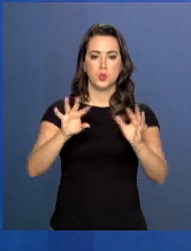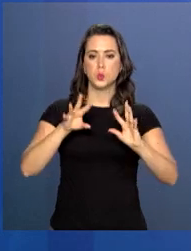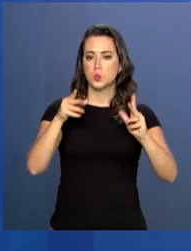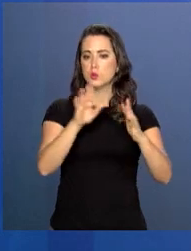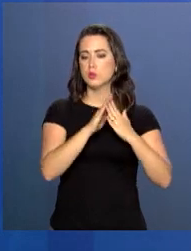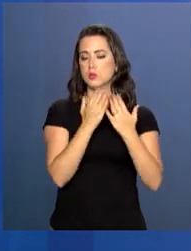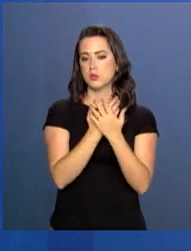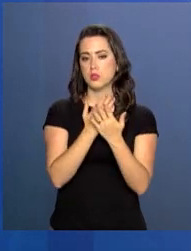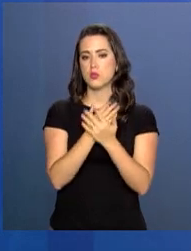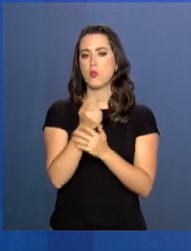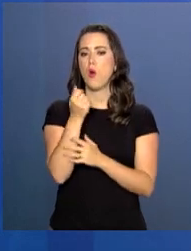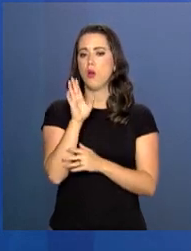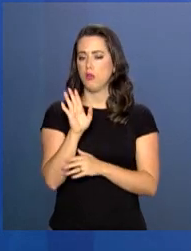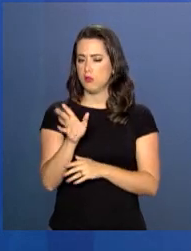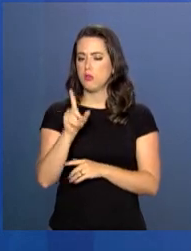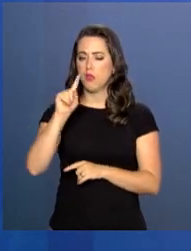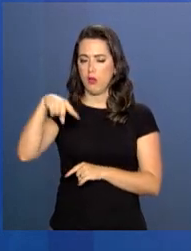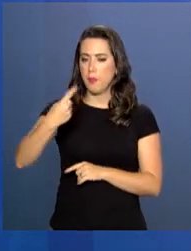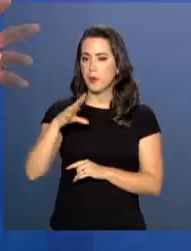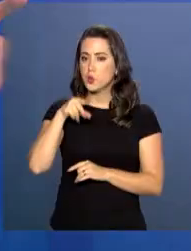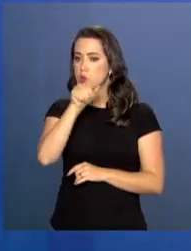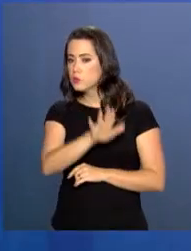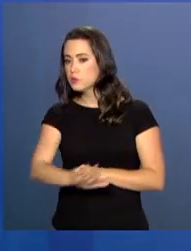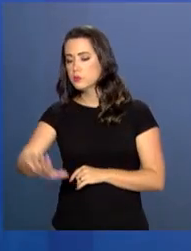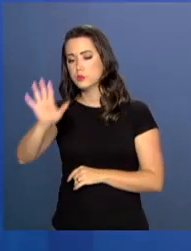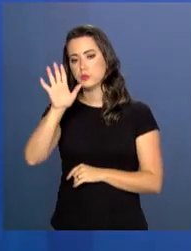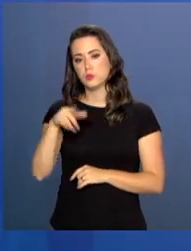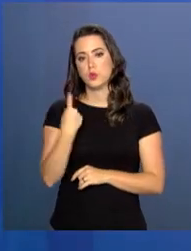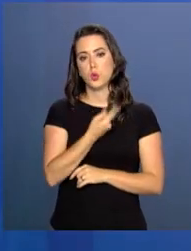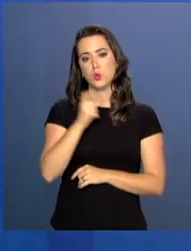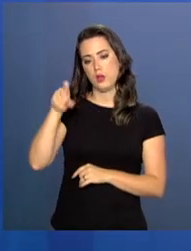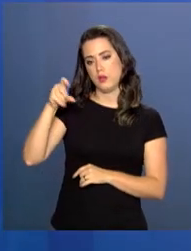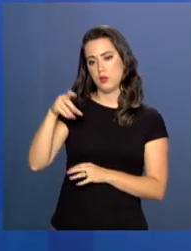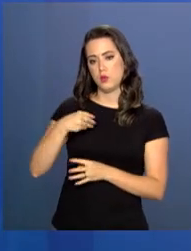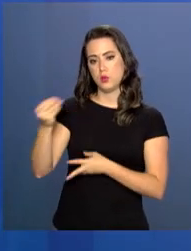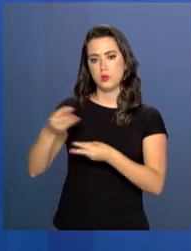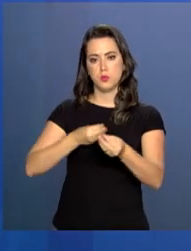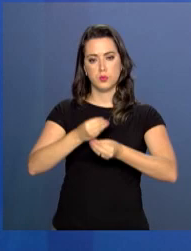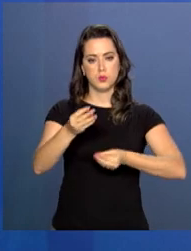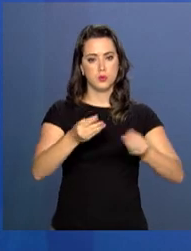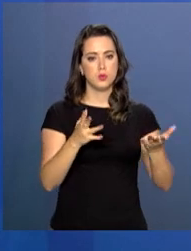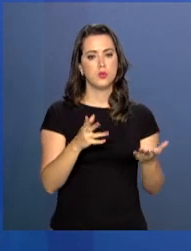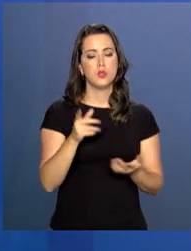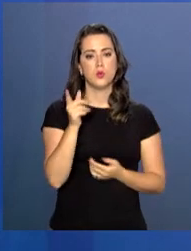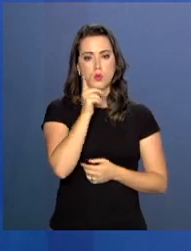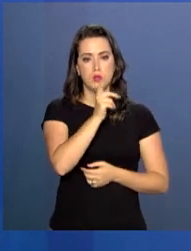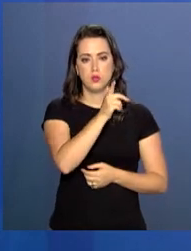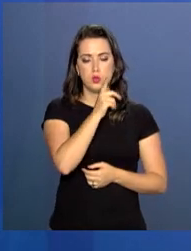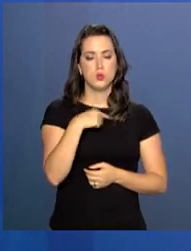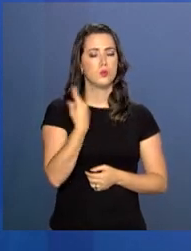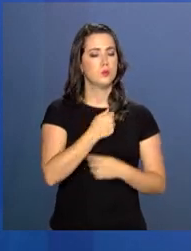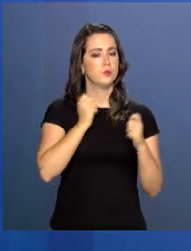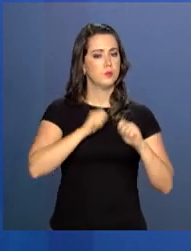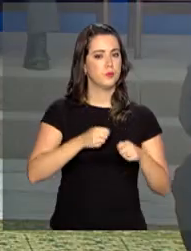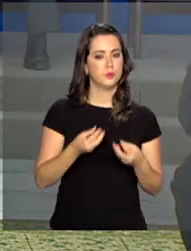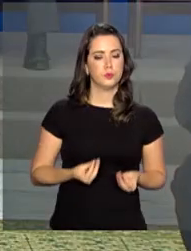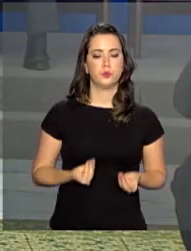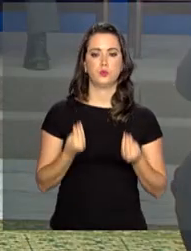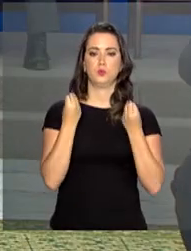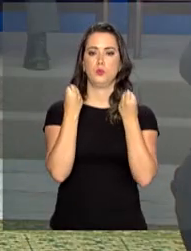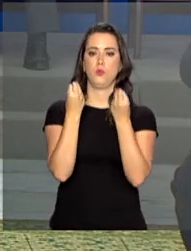à disposição dos demais estados. Com o cartão que nós distribuímos, não é? Na merenda, nós podemos servir